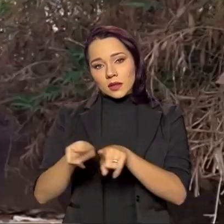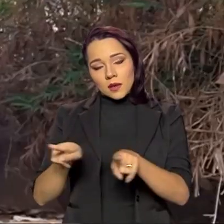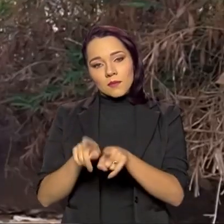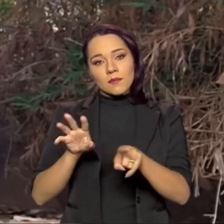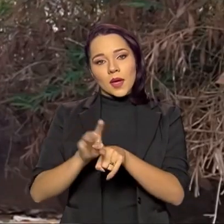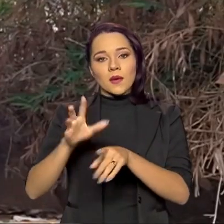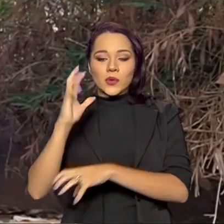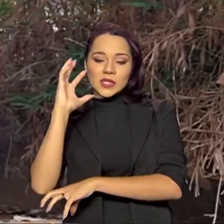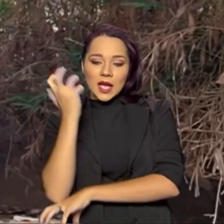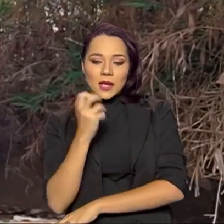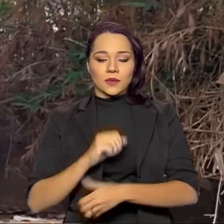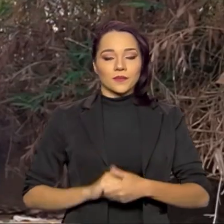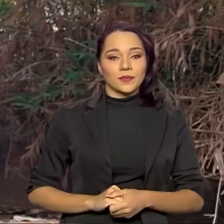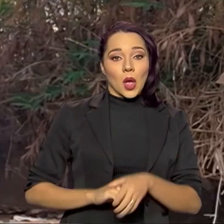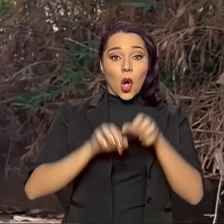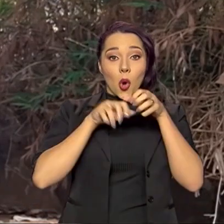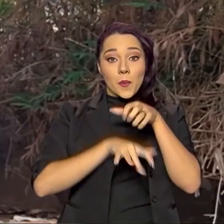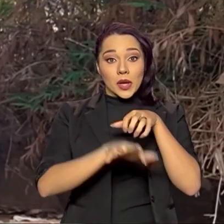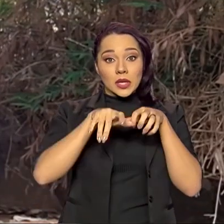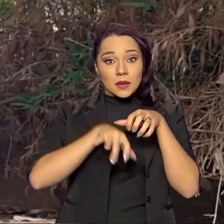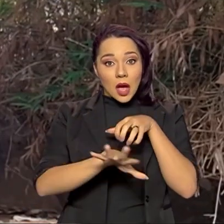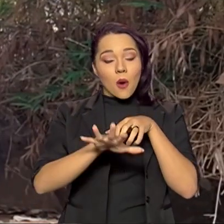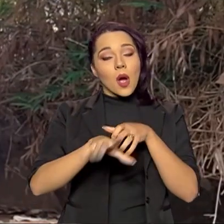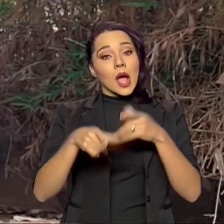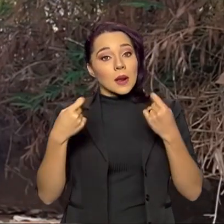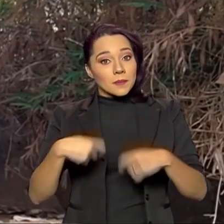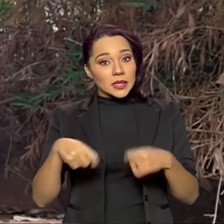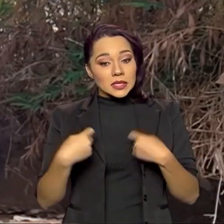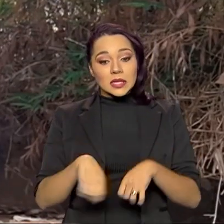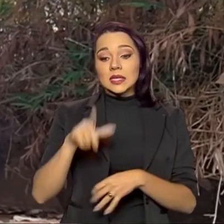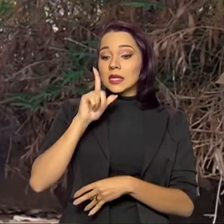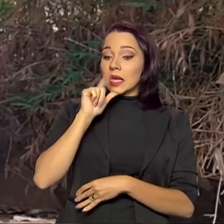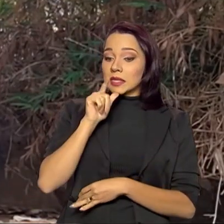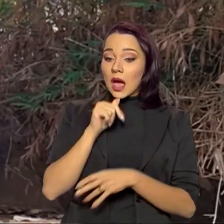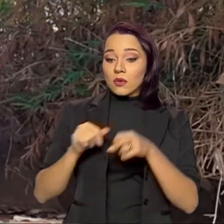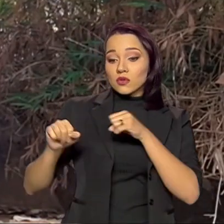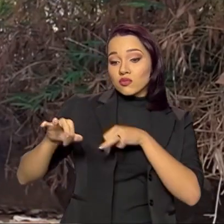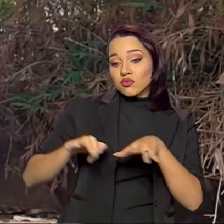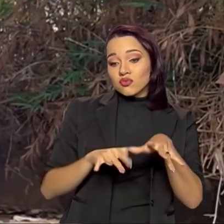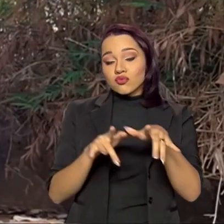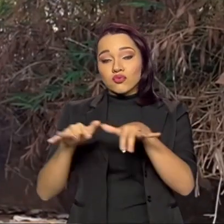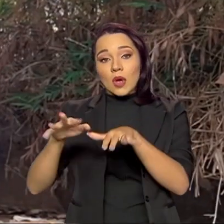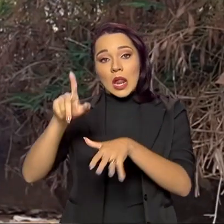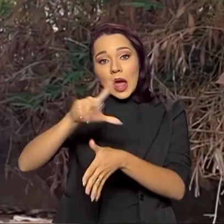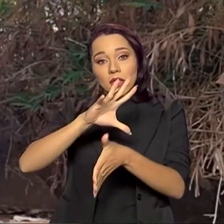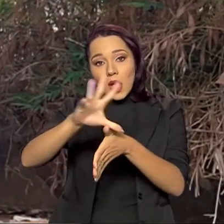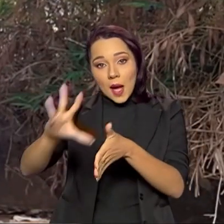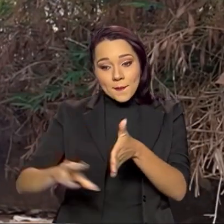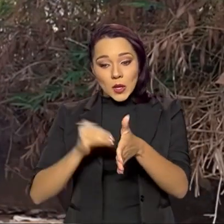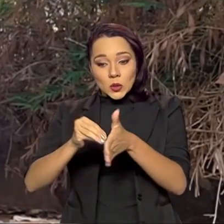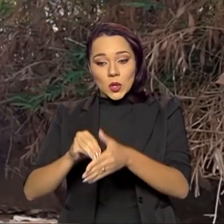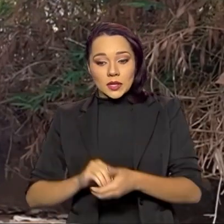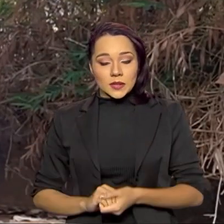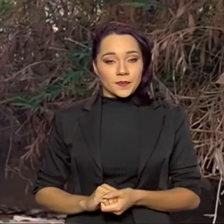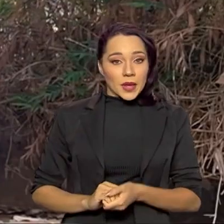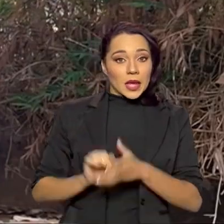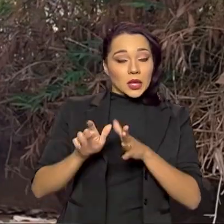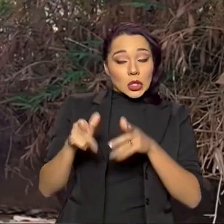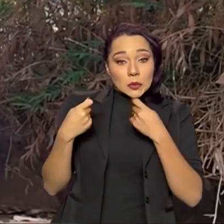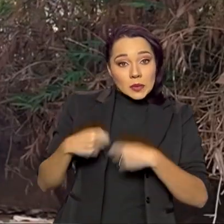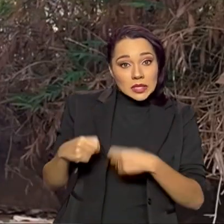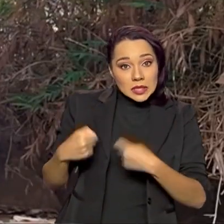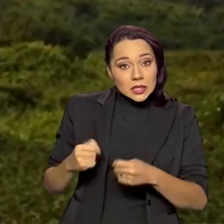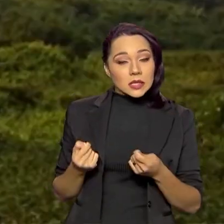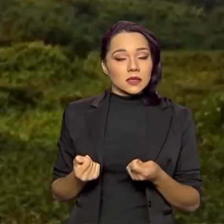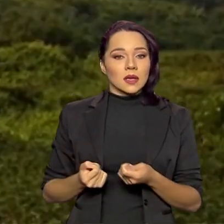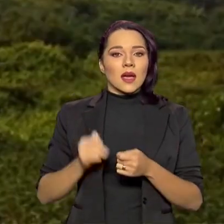O Pantanal é muito dependente das águas que vêm da Amazônia. Então, nós dependemos. É